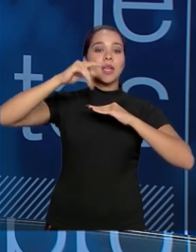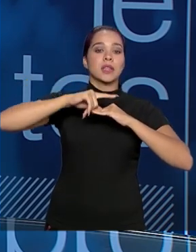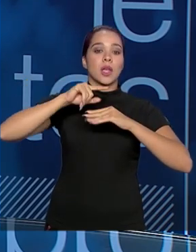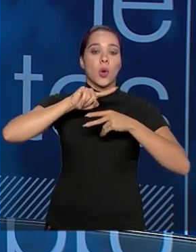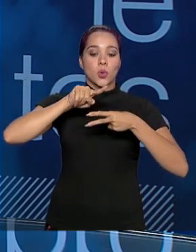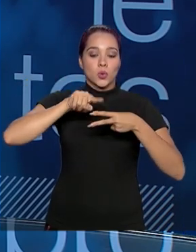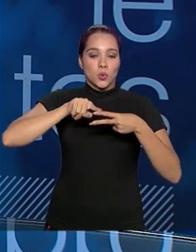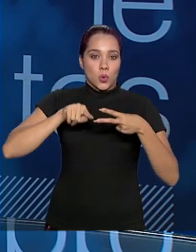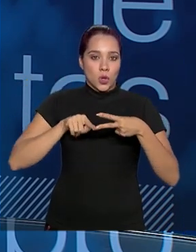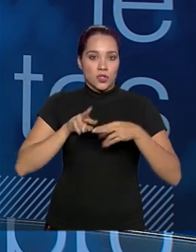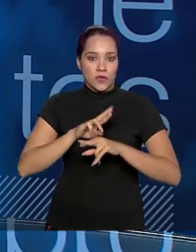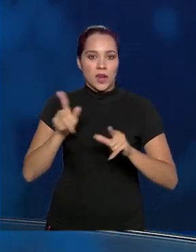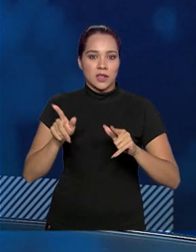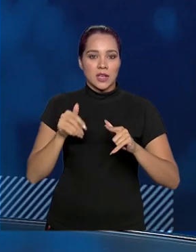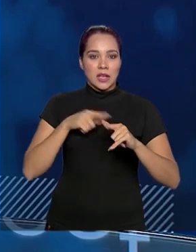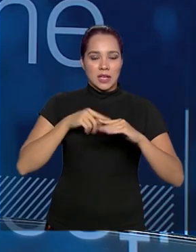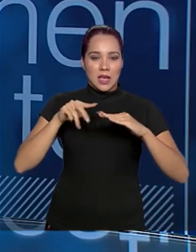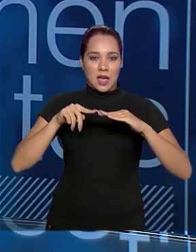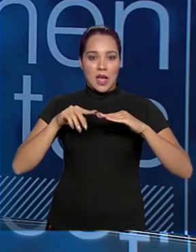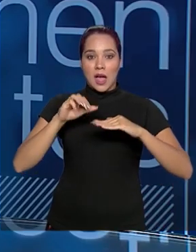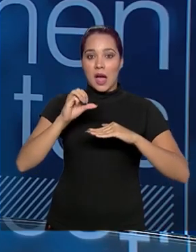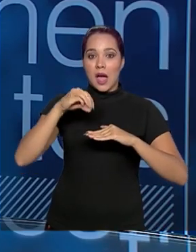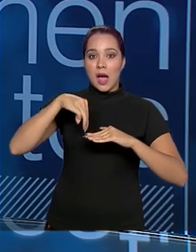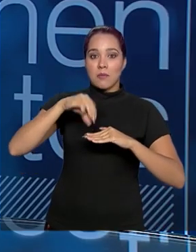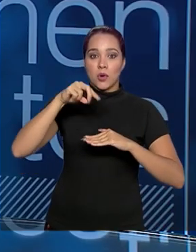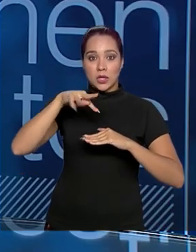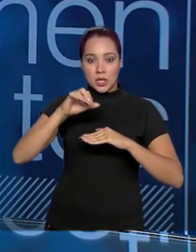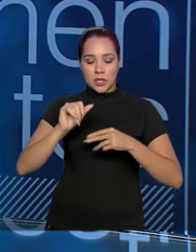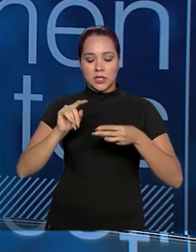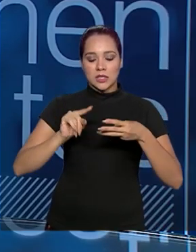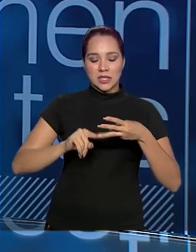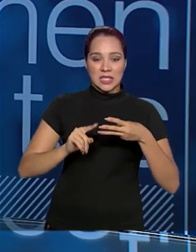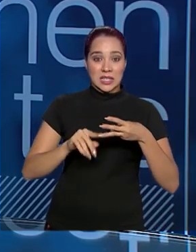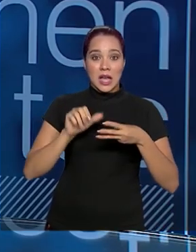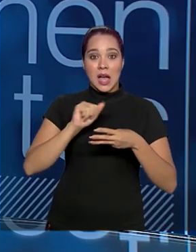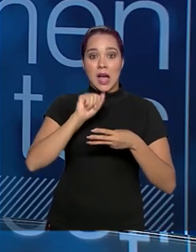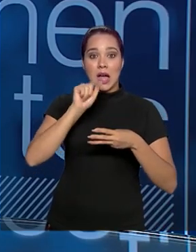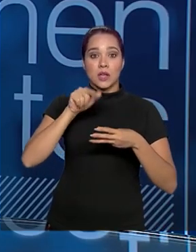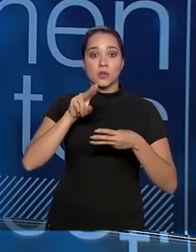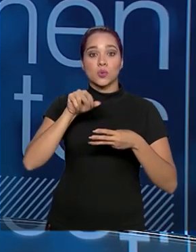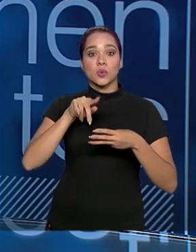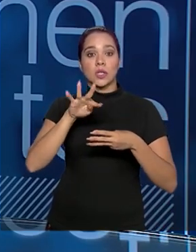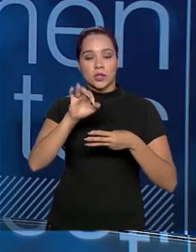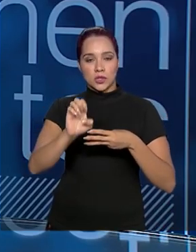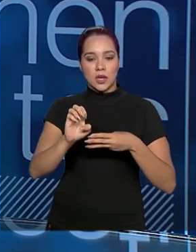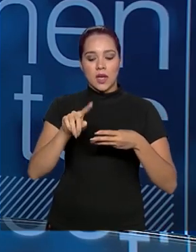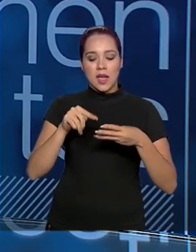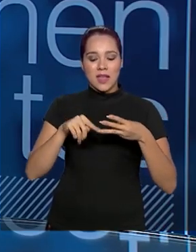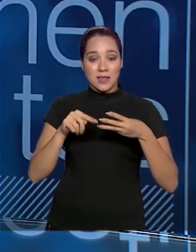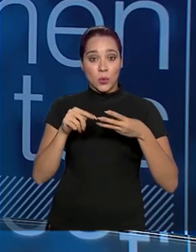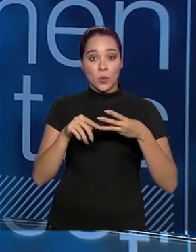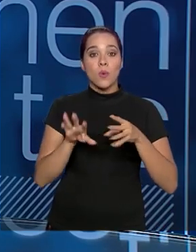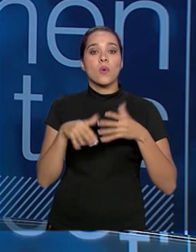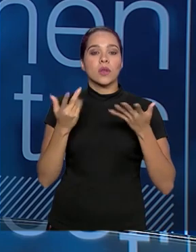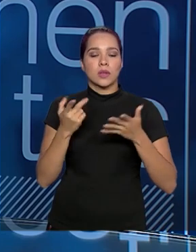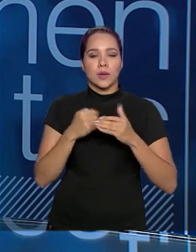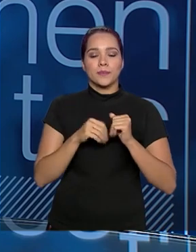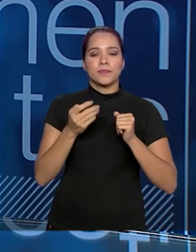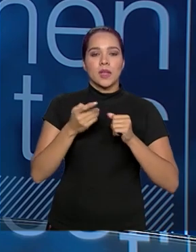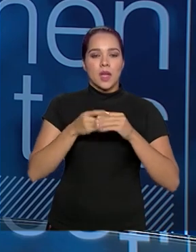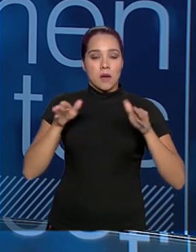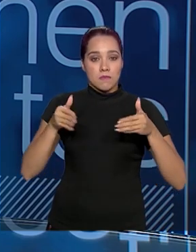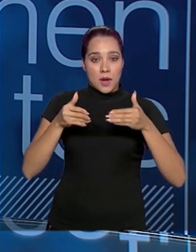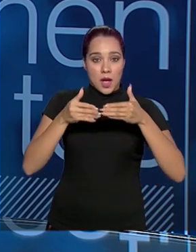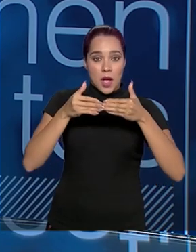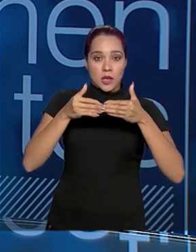tipos diferenciados, que é a barragem amontante e barragem azuzante. Azuzante é quando a barragem faz o altiamento